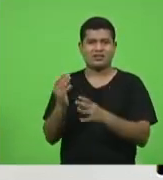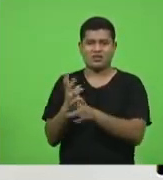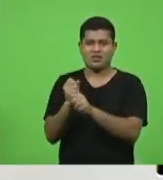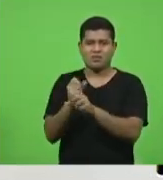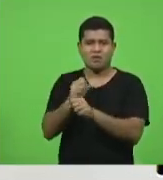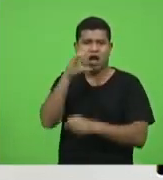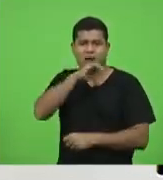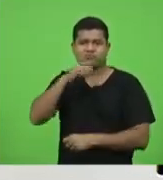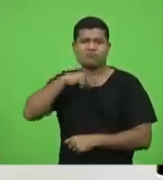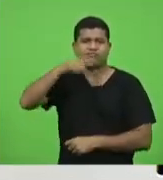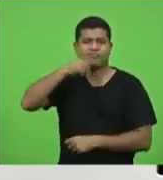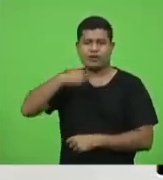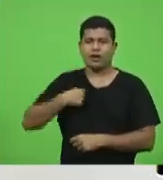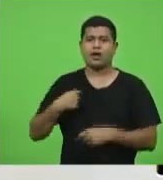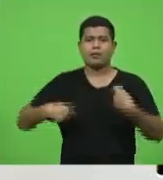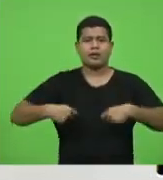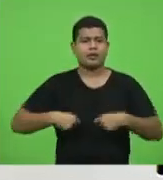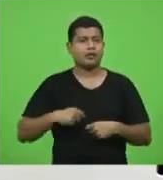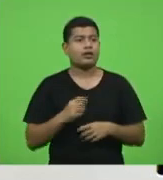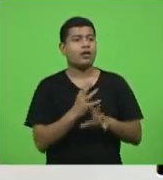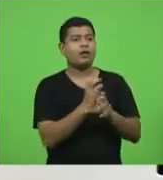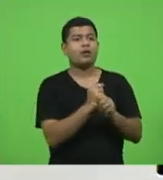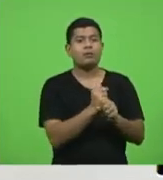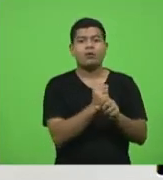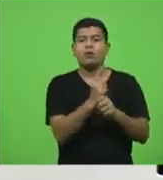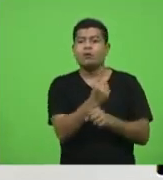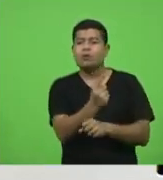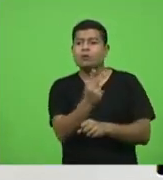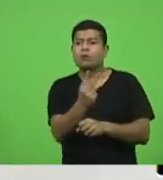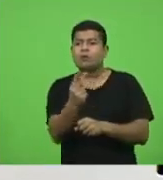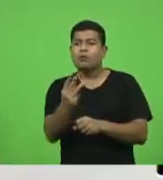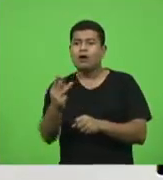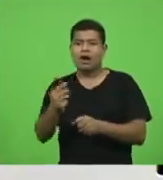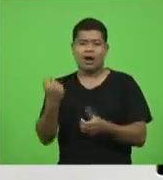tem aqui ah vai lá um, dois, três marca no papel